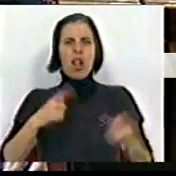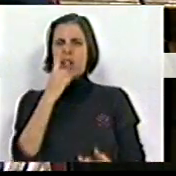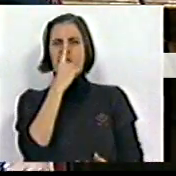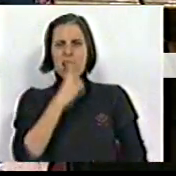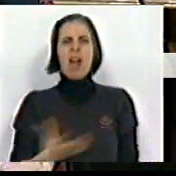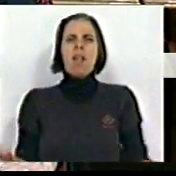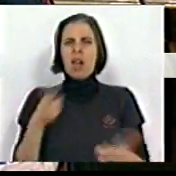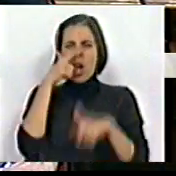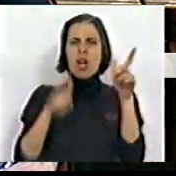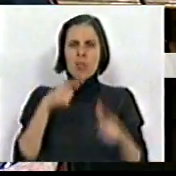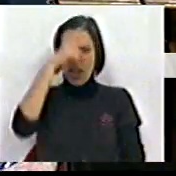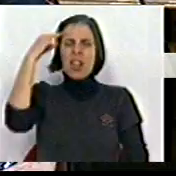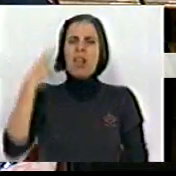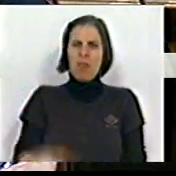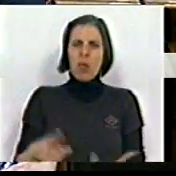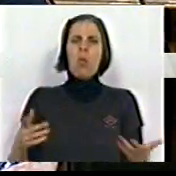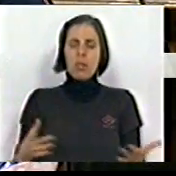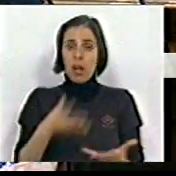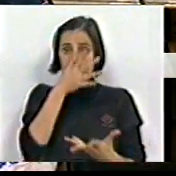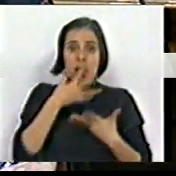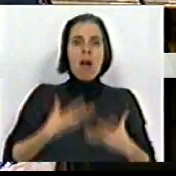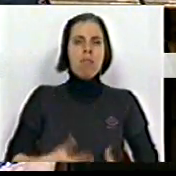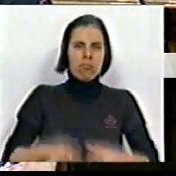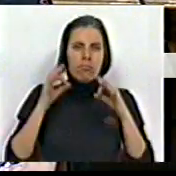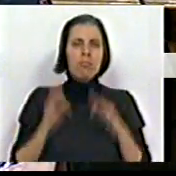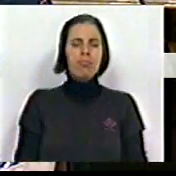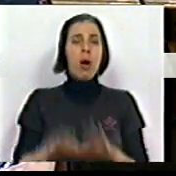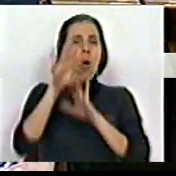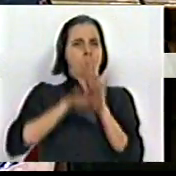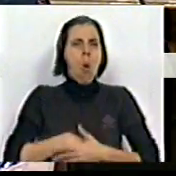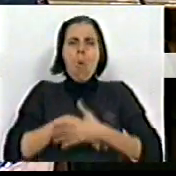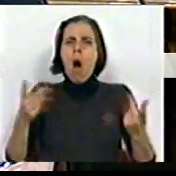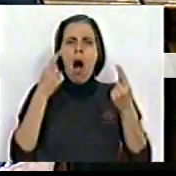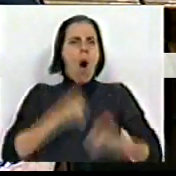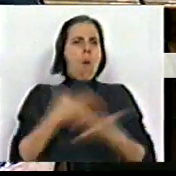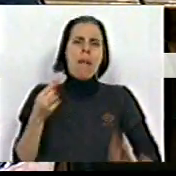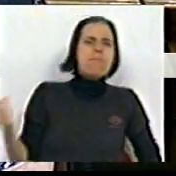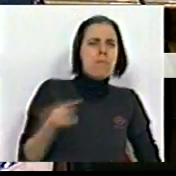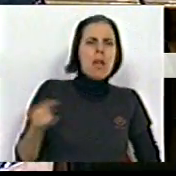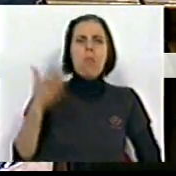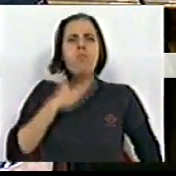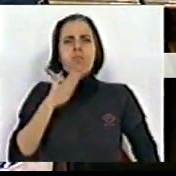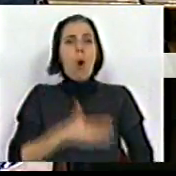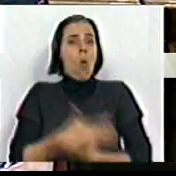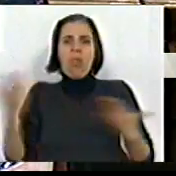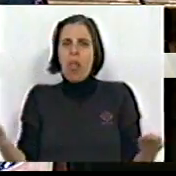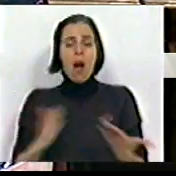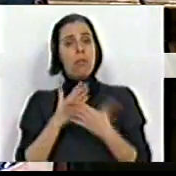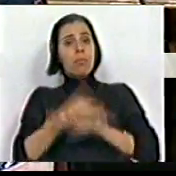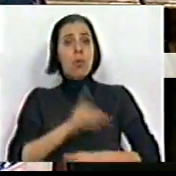do cidadão. As pessoas estão a passar dificuldades dramáticas e não têm condições económicas mínimas para aceder